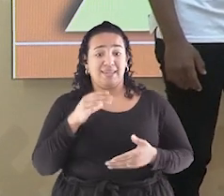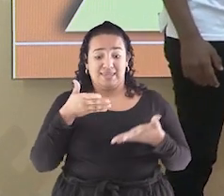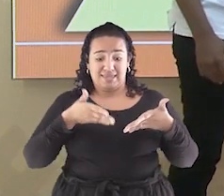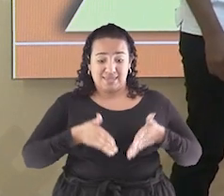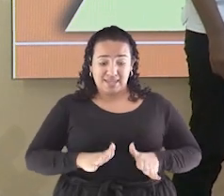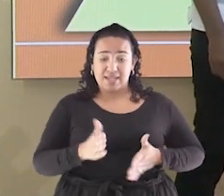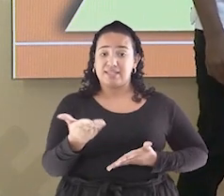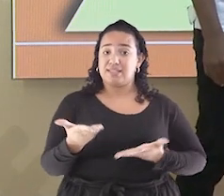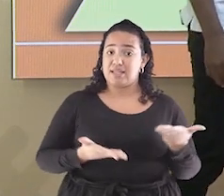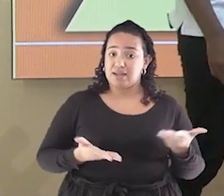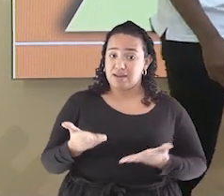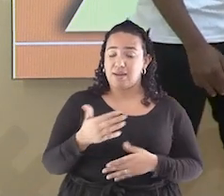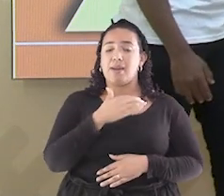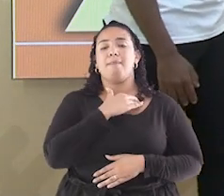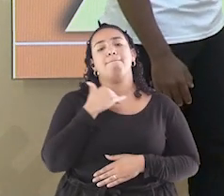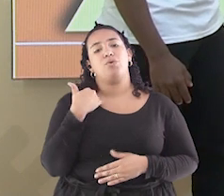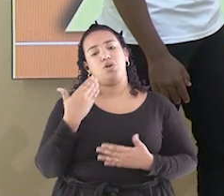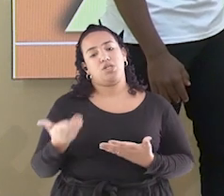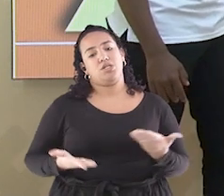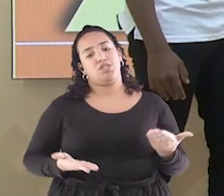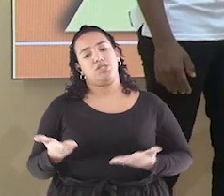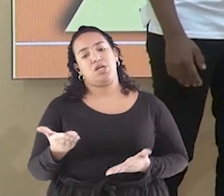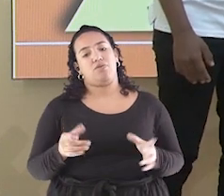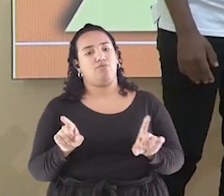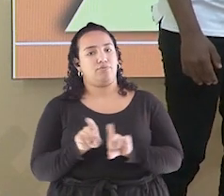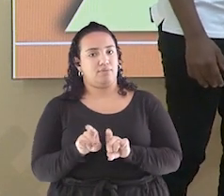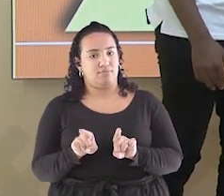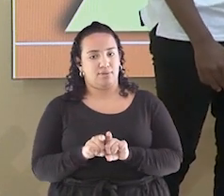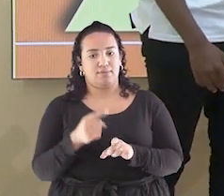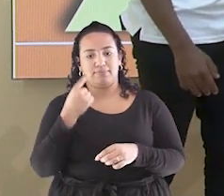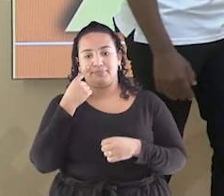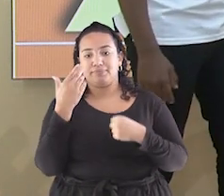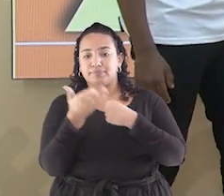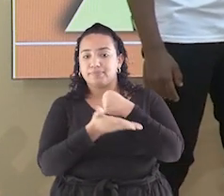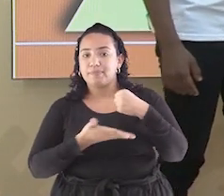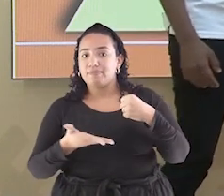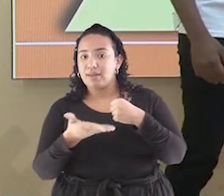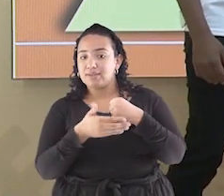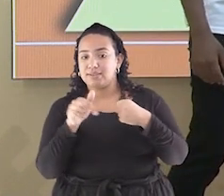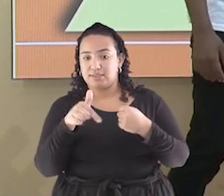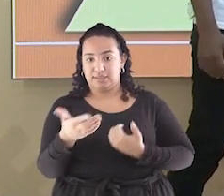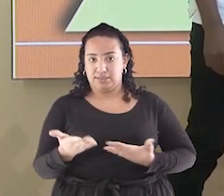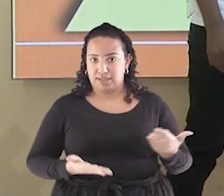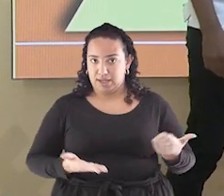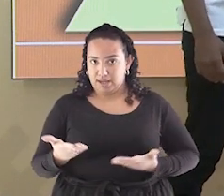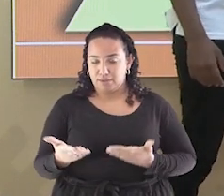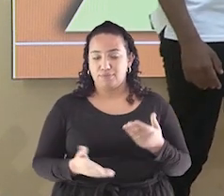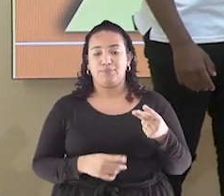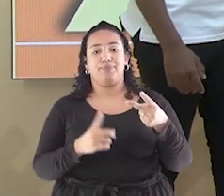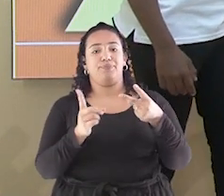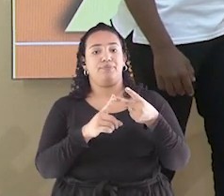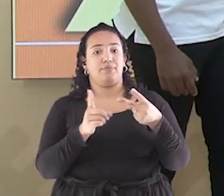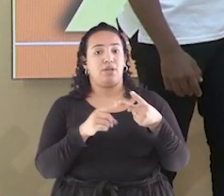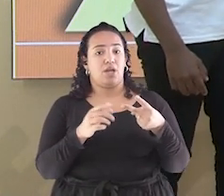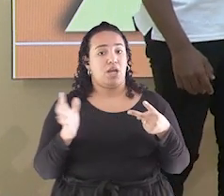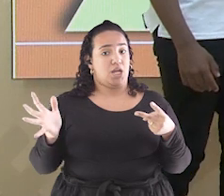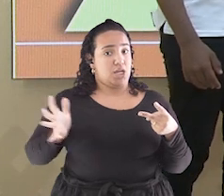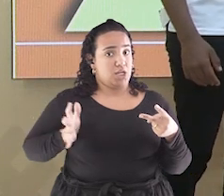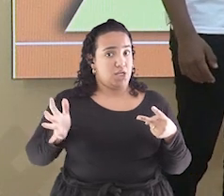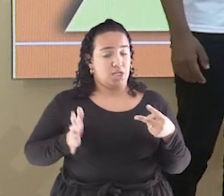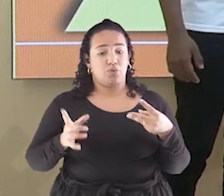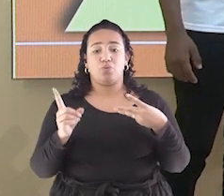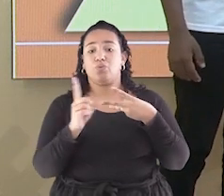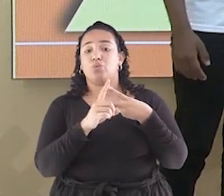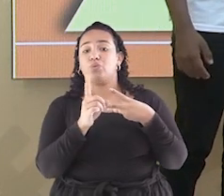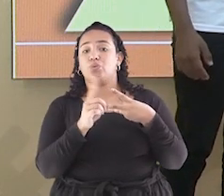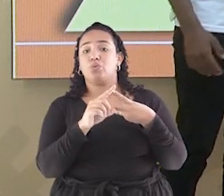cego e morria cego. Então, vamos ter aqui na base da pirâmide os servos, depois vamos ter a nobreza e, por último,